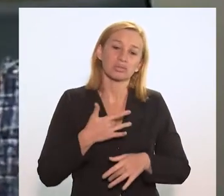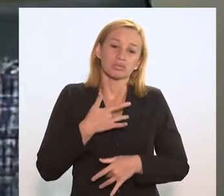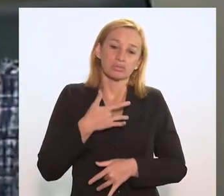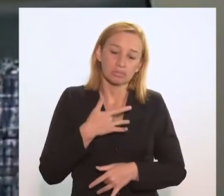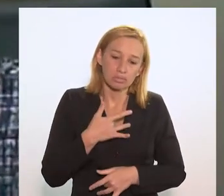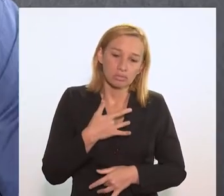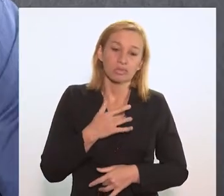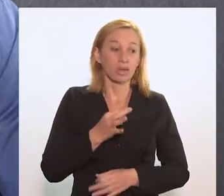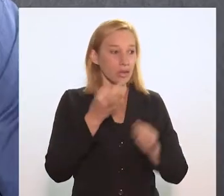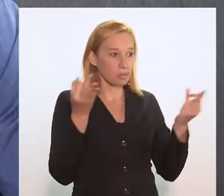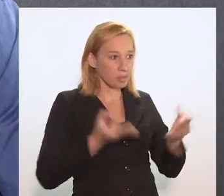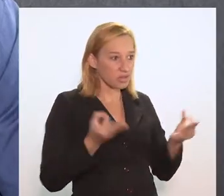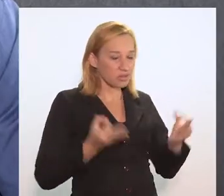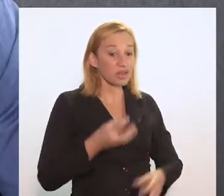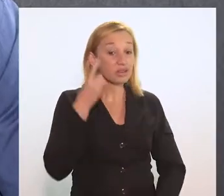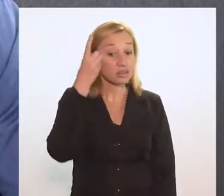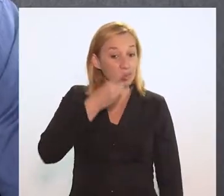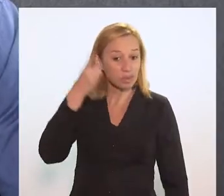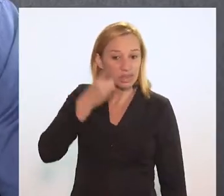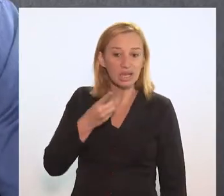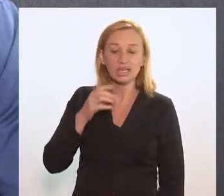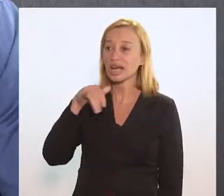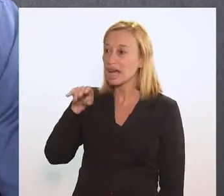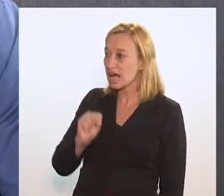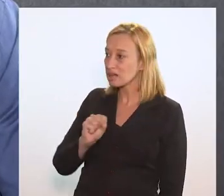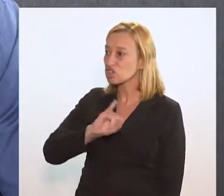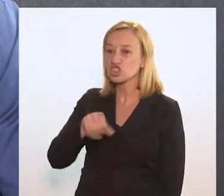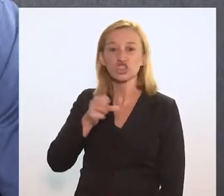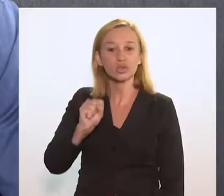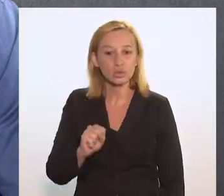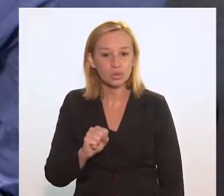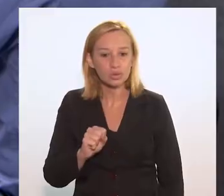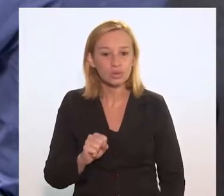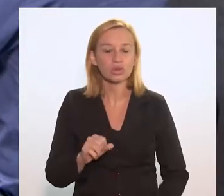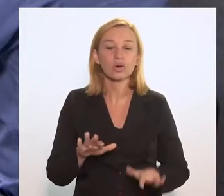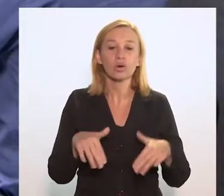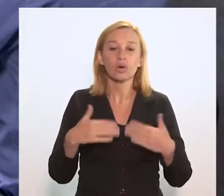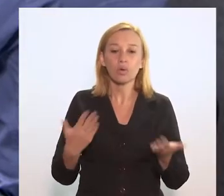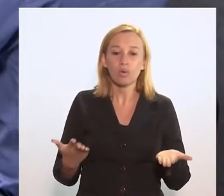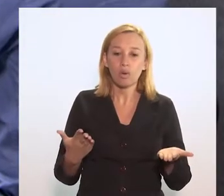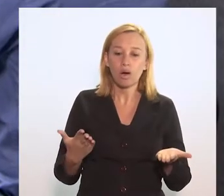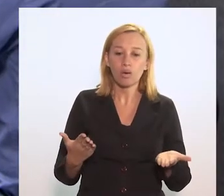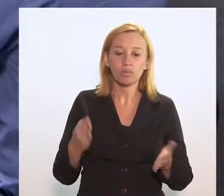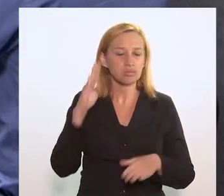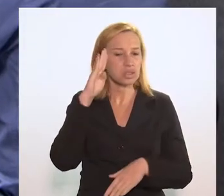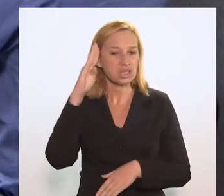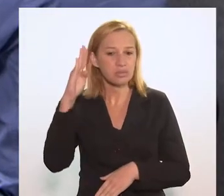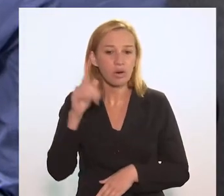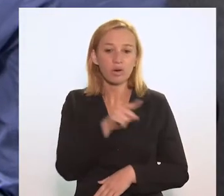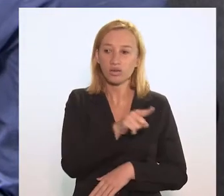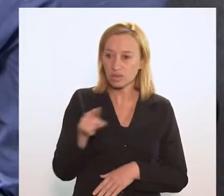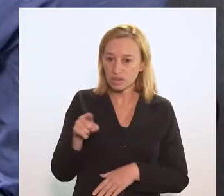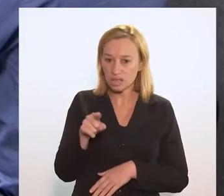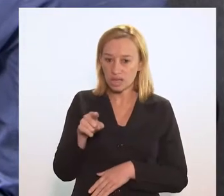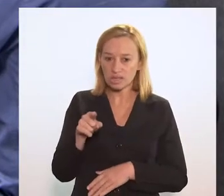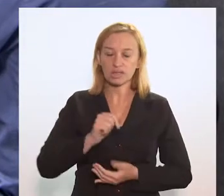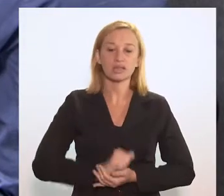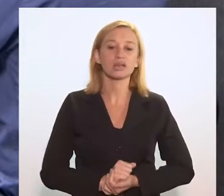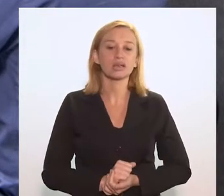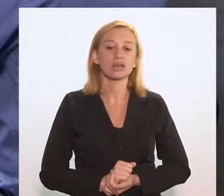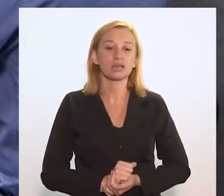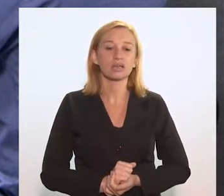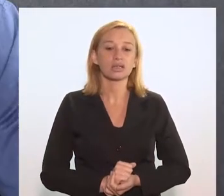tuberculose. Perfeito, deputada. Carlos e Jesus, que vocês façam, quais as medidas prioritárias de vocês como